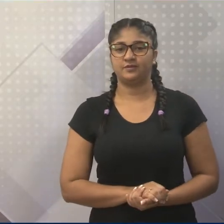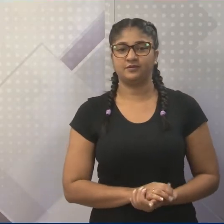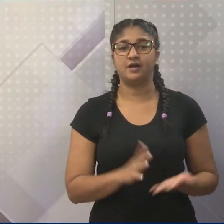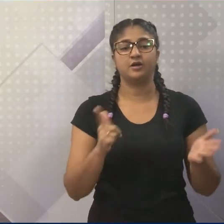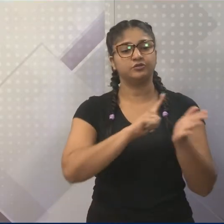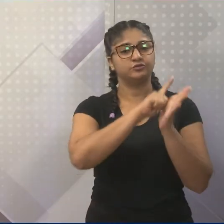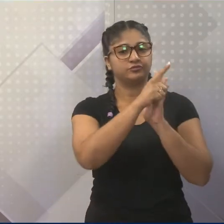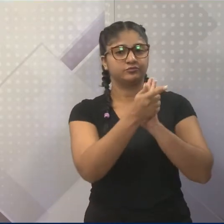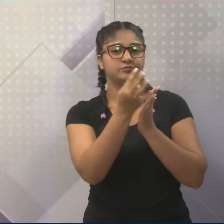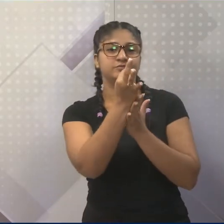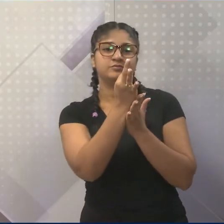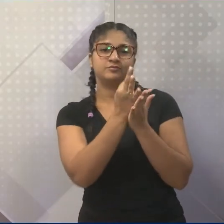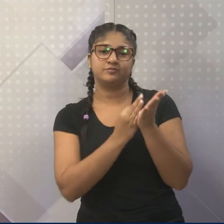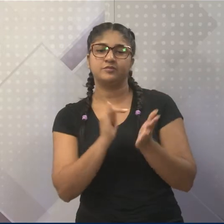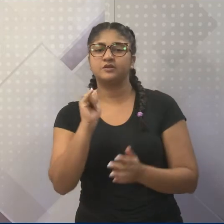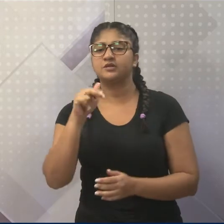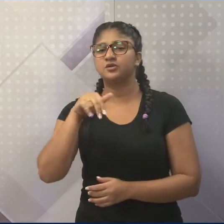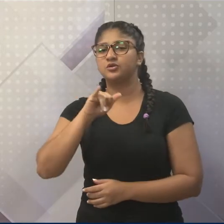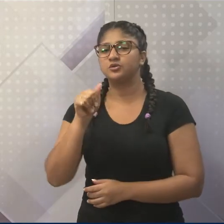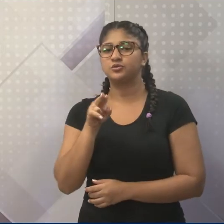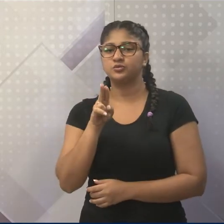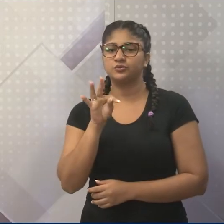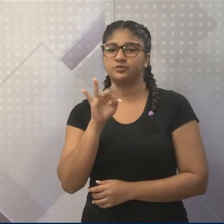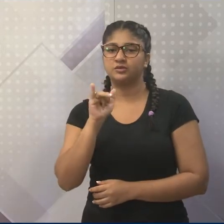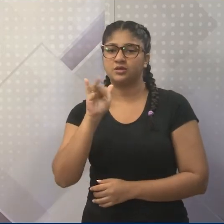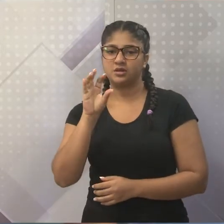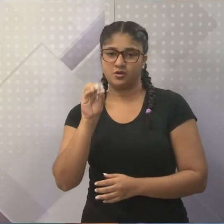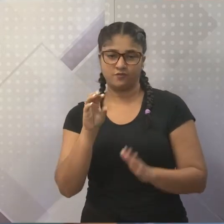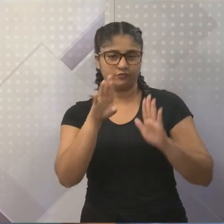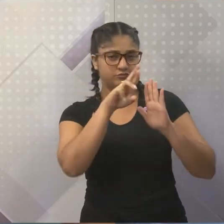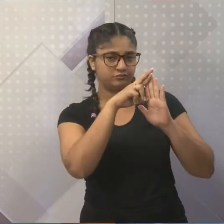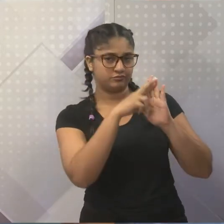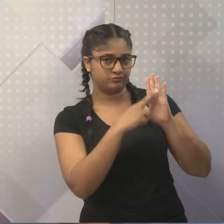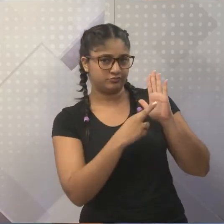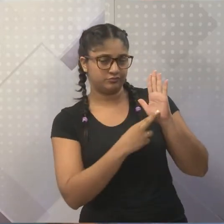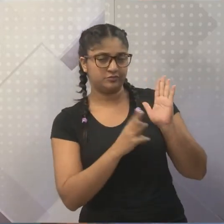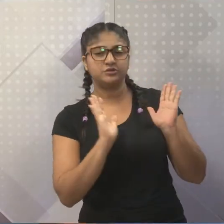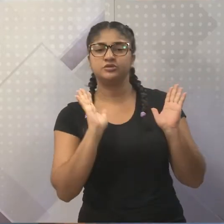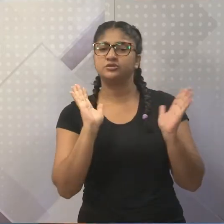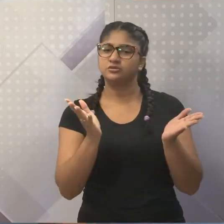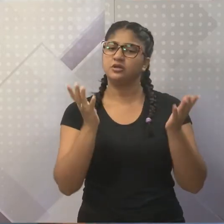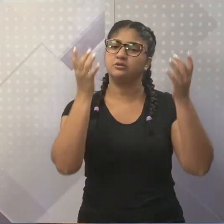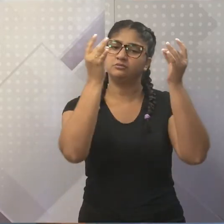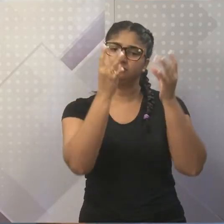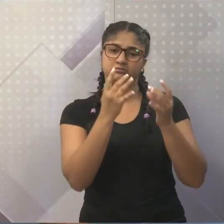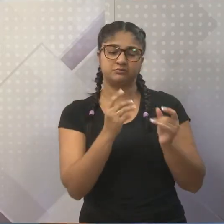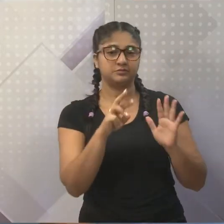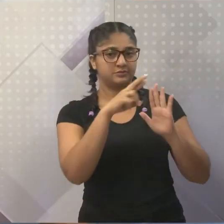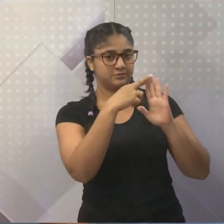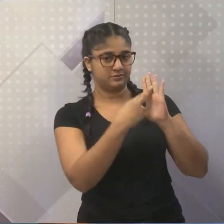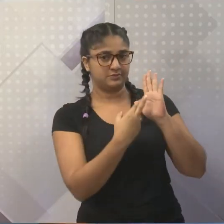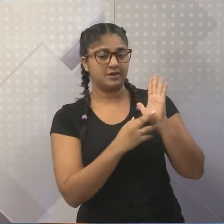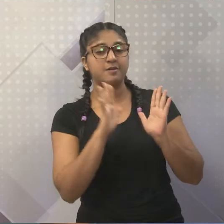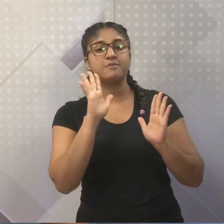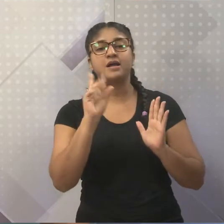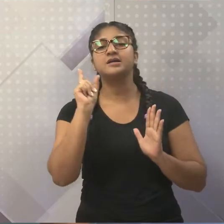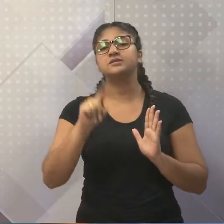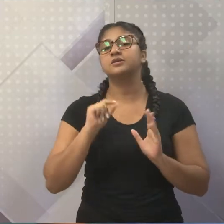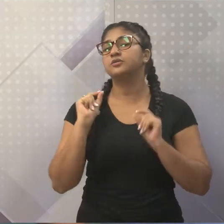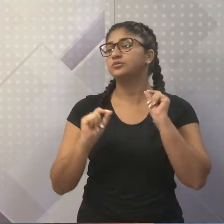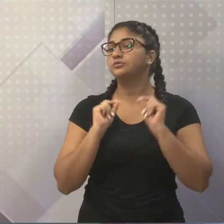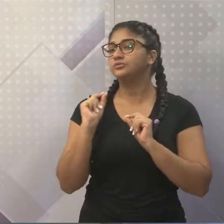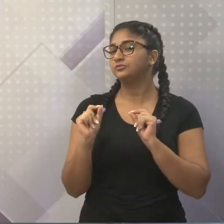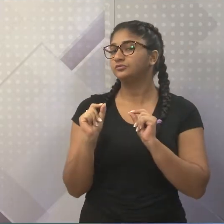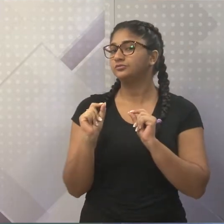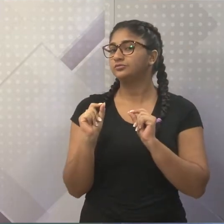Gênero textual, injuntivo, regulamento. Falamos muito sobre regras das modalidades. E o que seria exatamente isso?